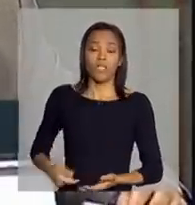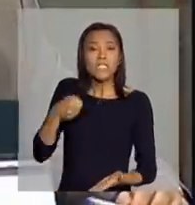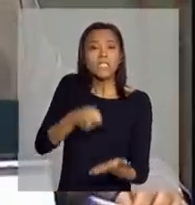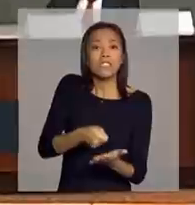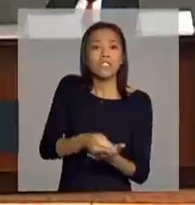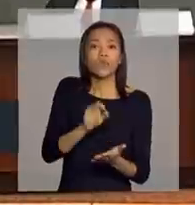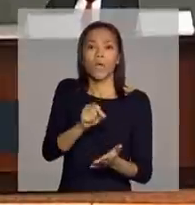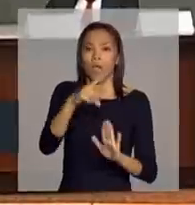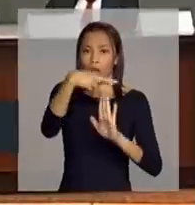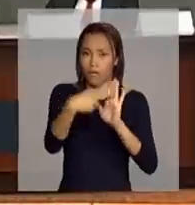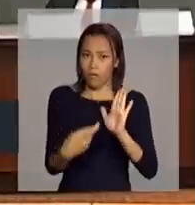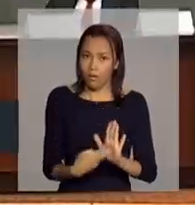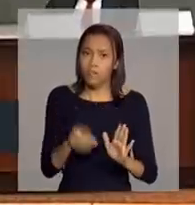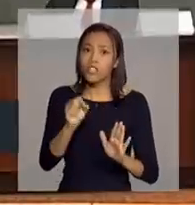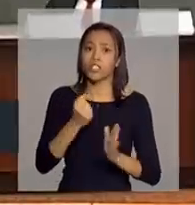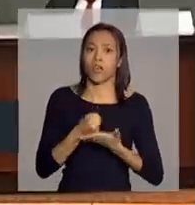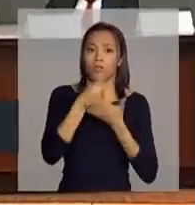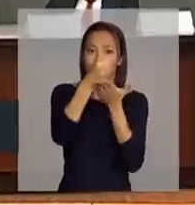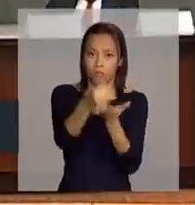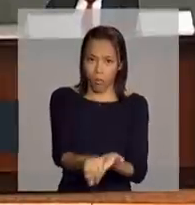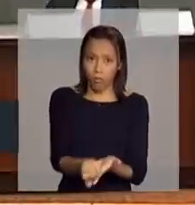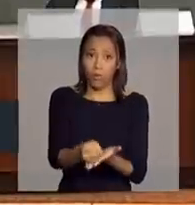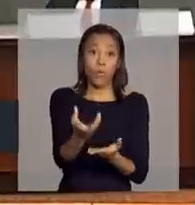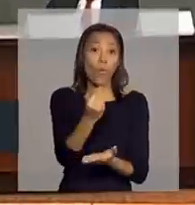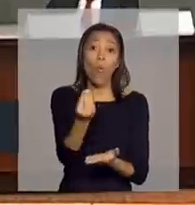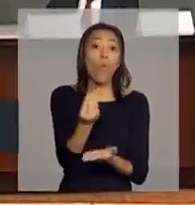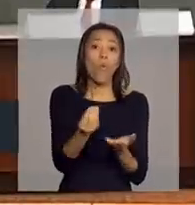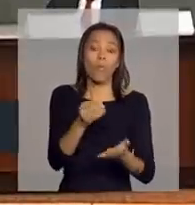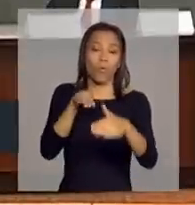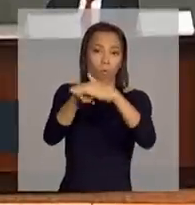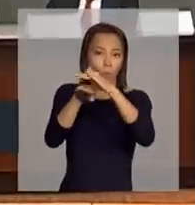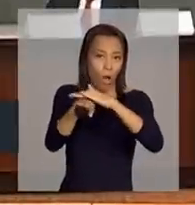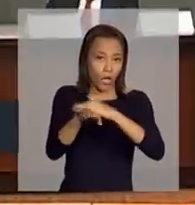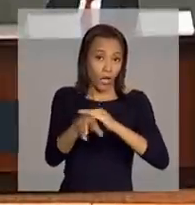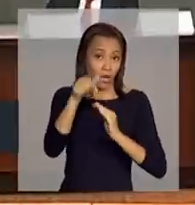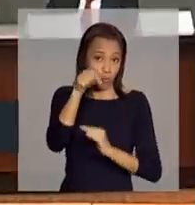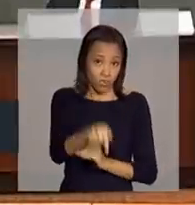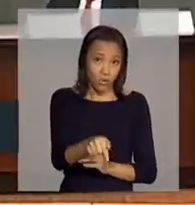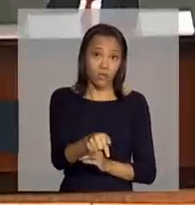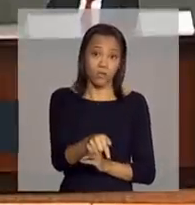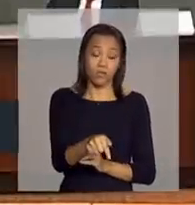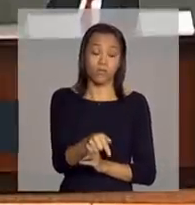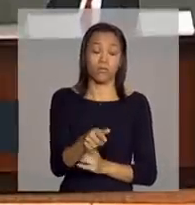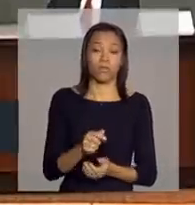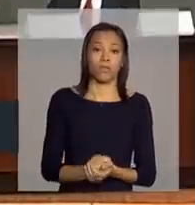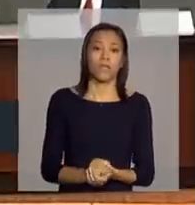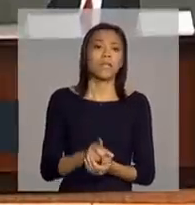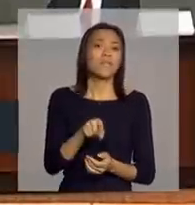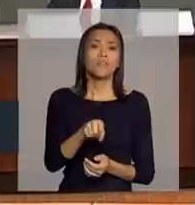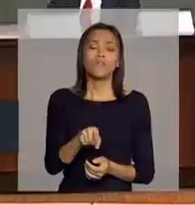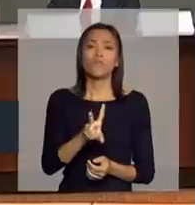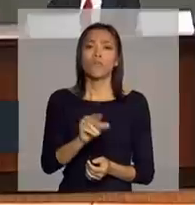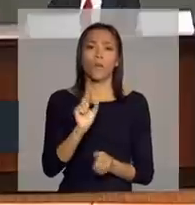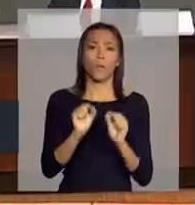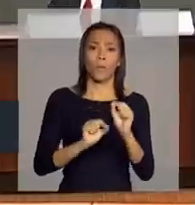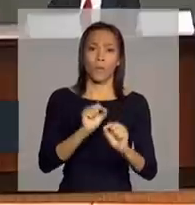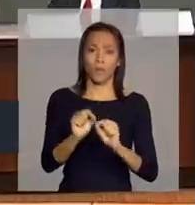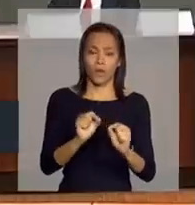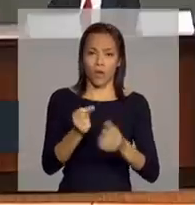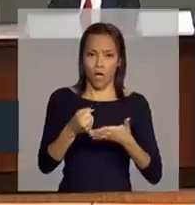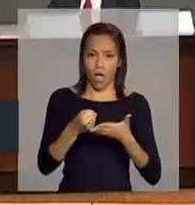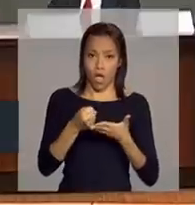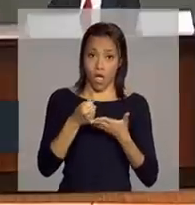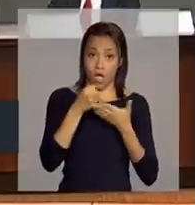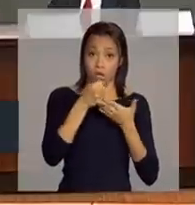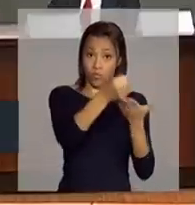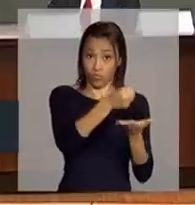medidas de apoio à estocagem desse produto. Esse produto a mais, ele vem para atender à elevação